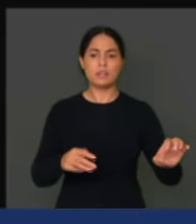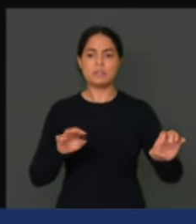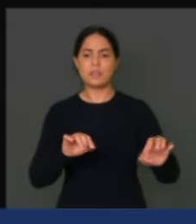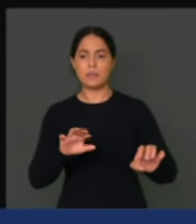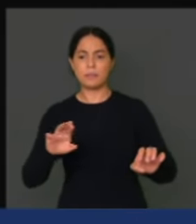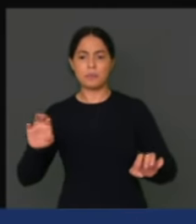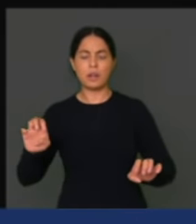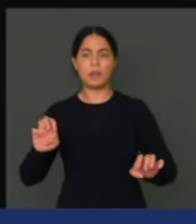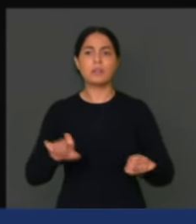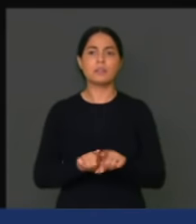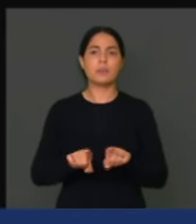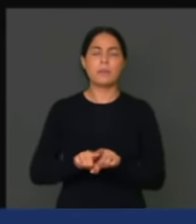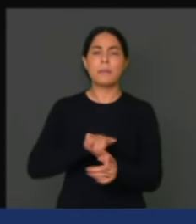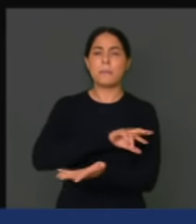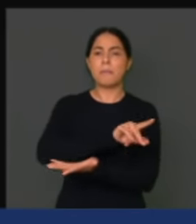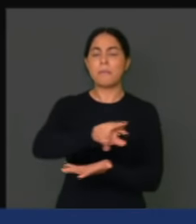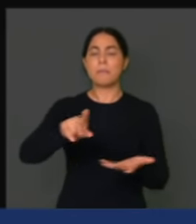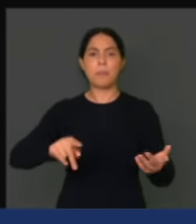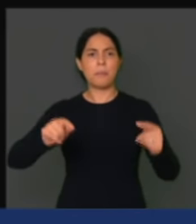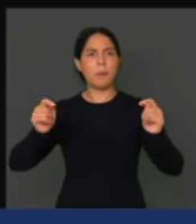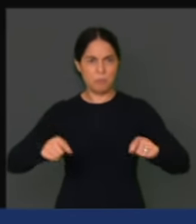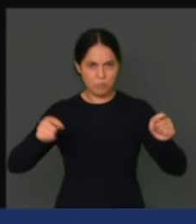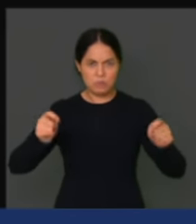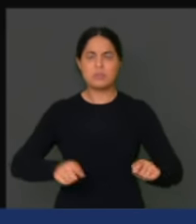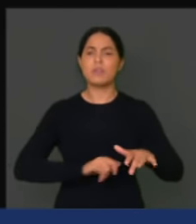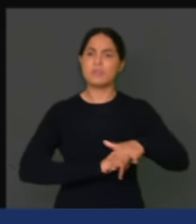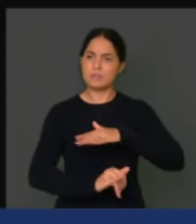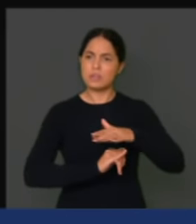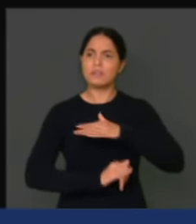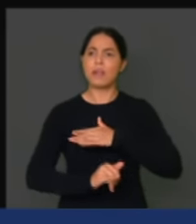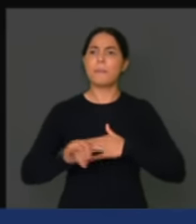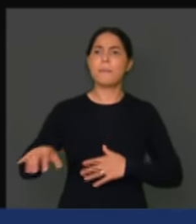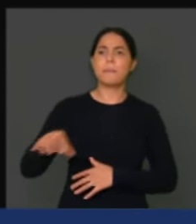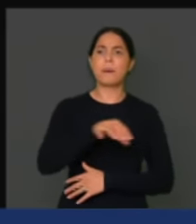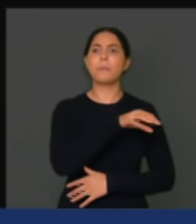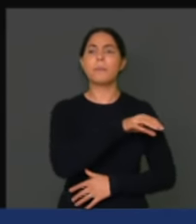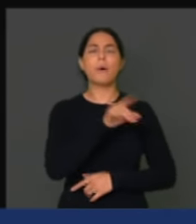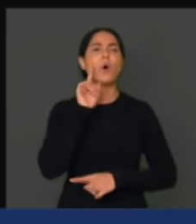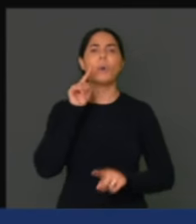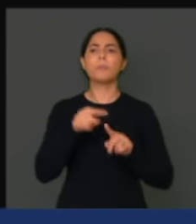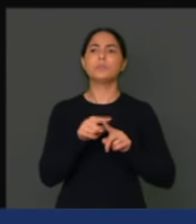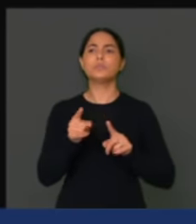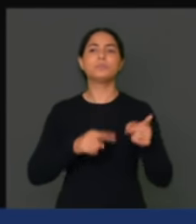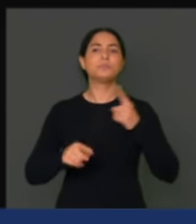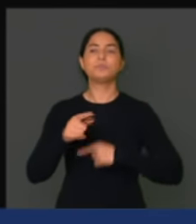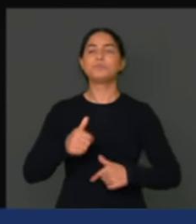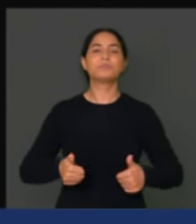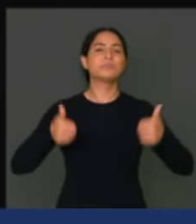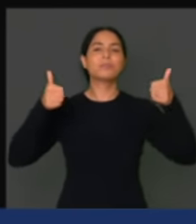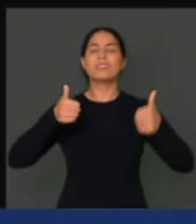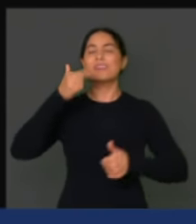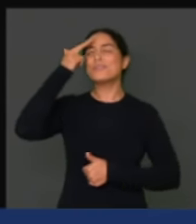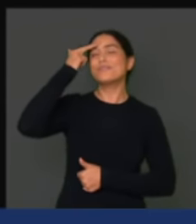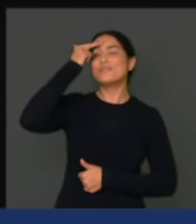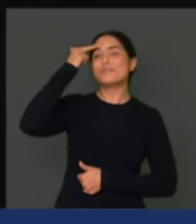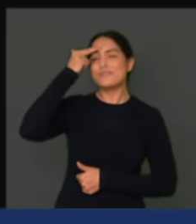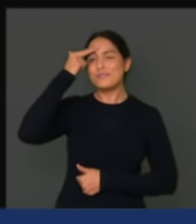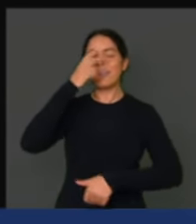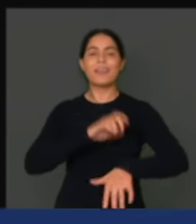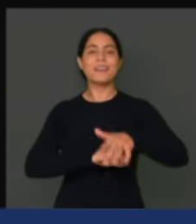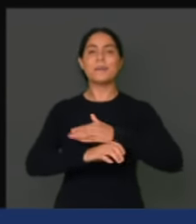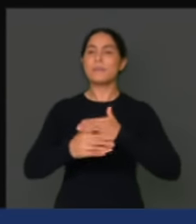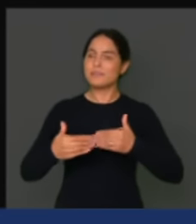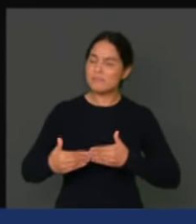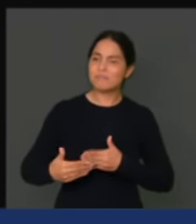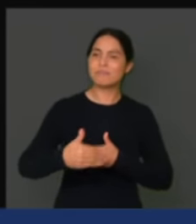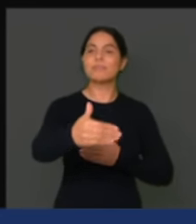XXI, das startups, possam rapidamente ir adiante nos seus sonhos e fazer essas empresas tocarem o país para